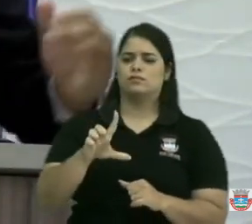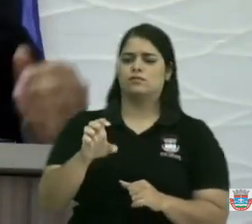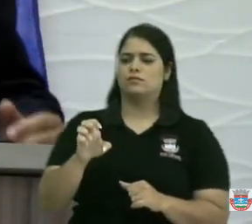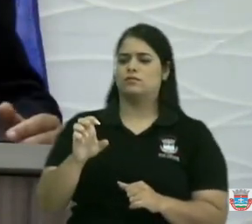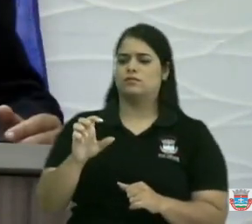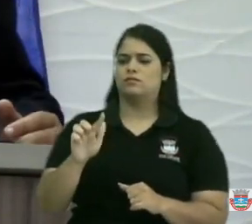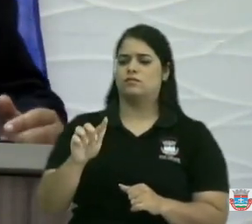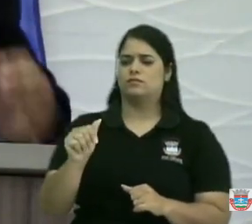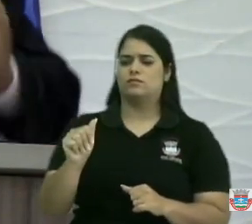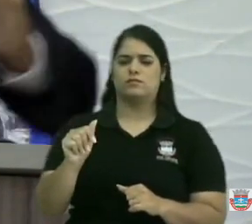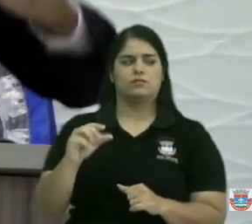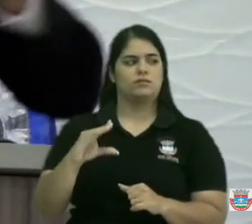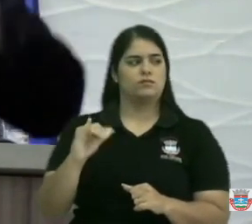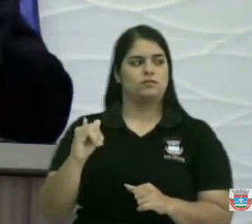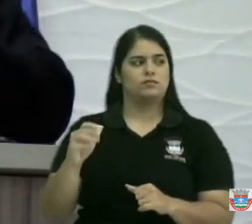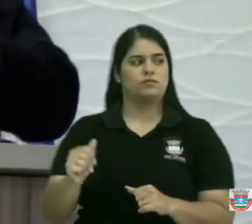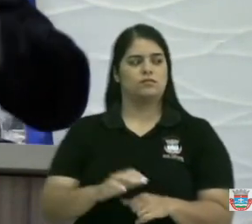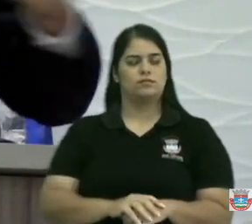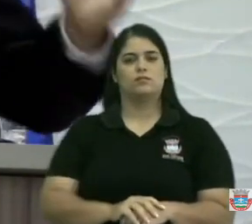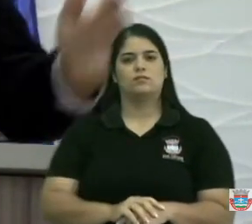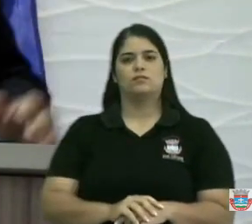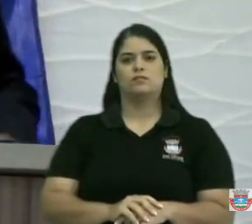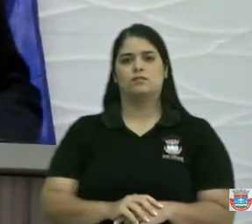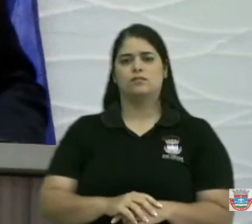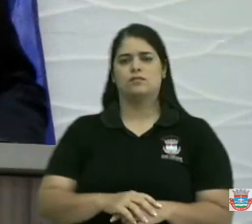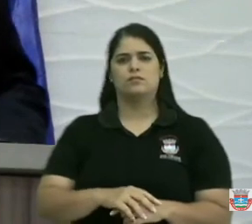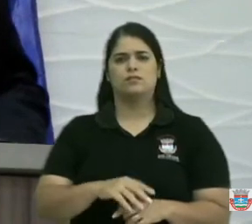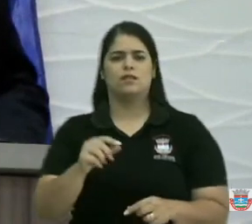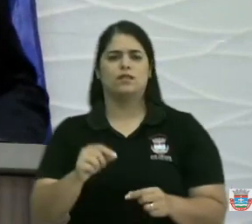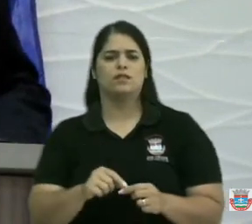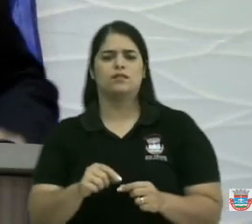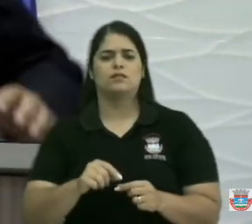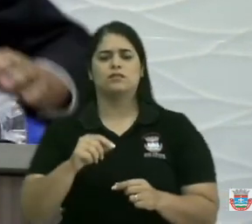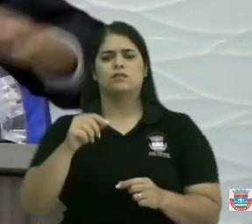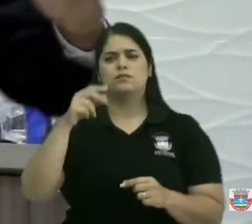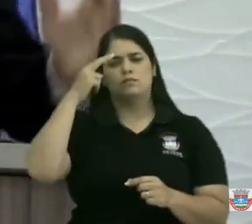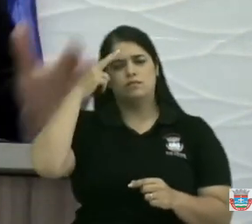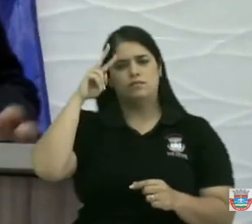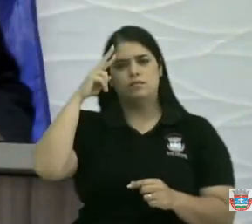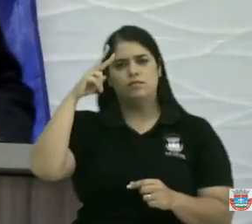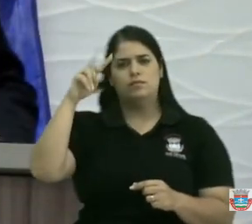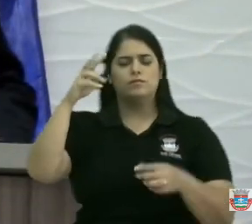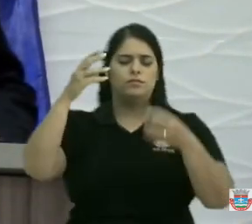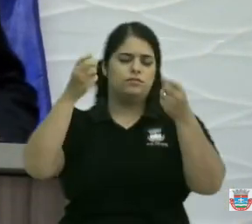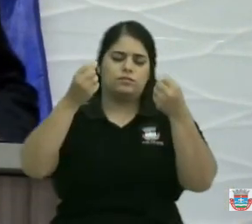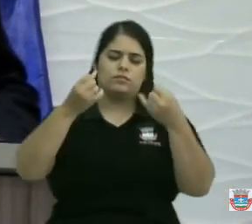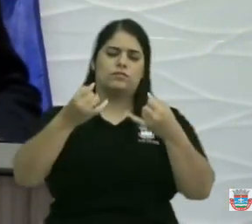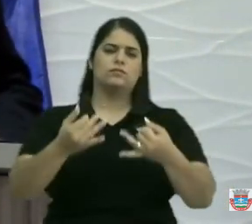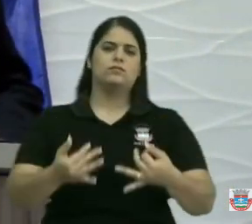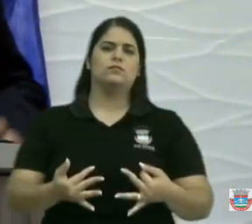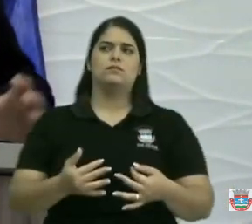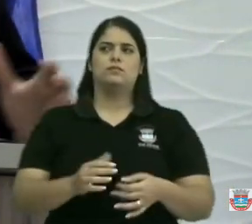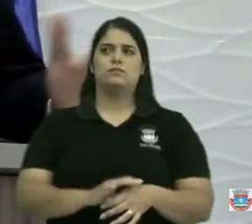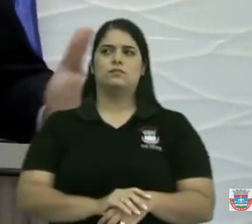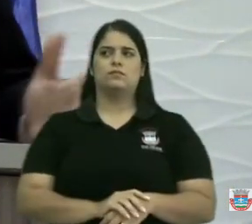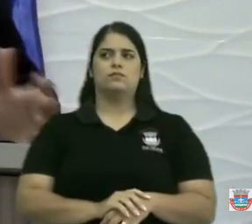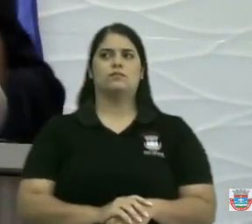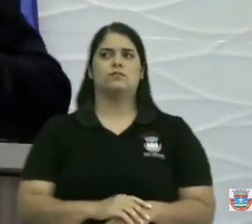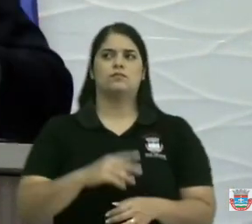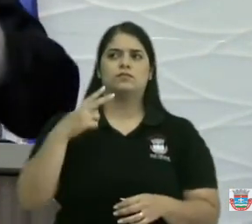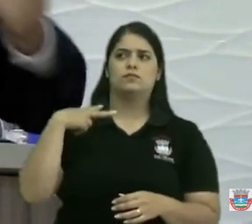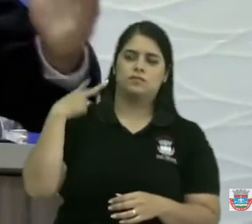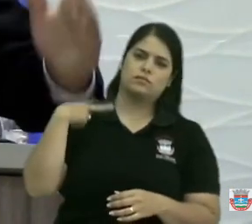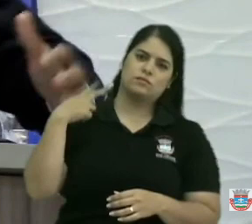por que não foi? Pra fazer história aqui e contar história aqui. Vereador,